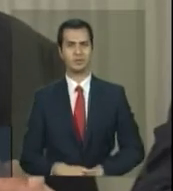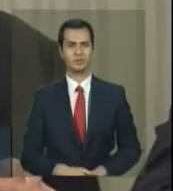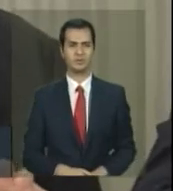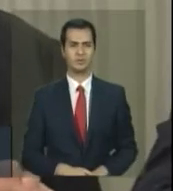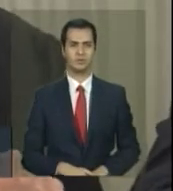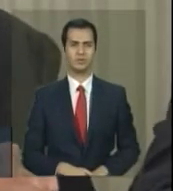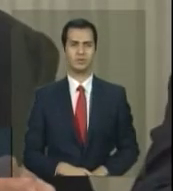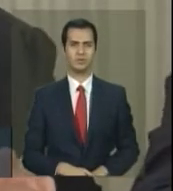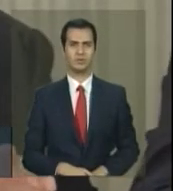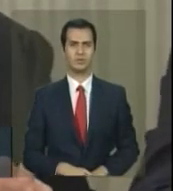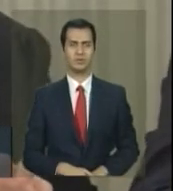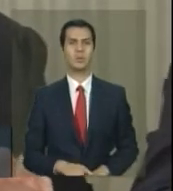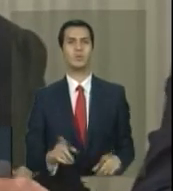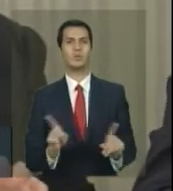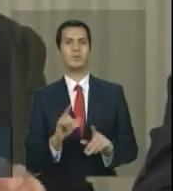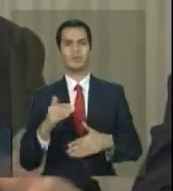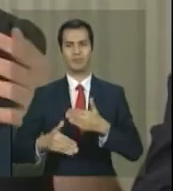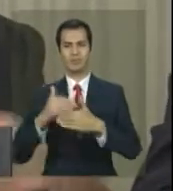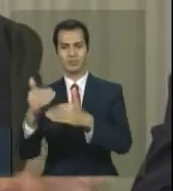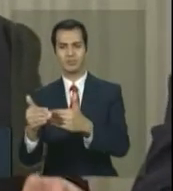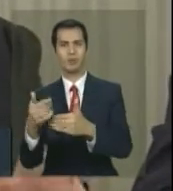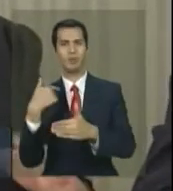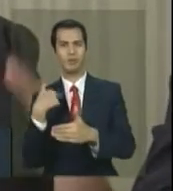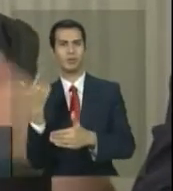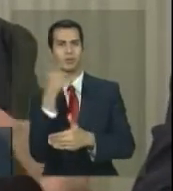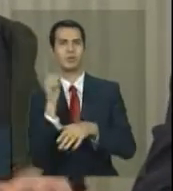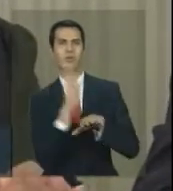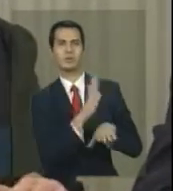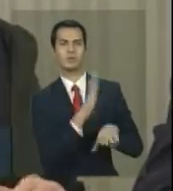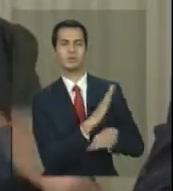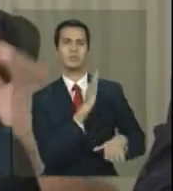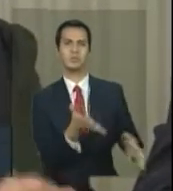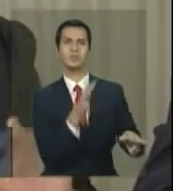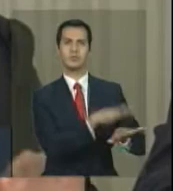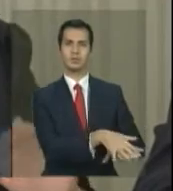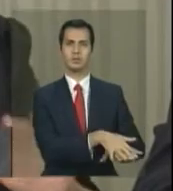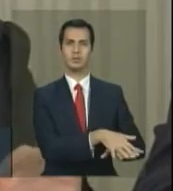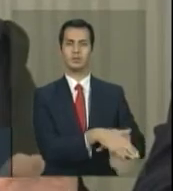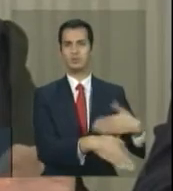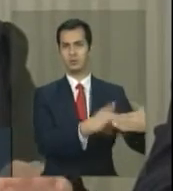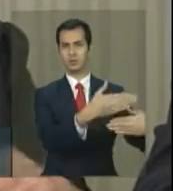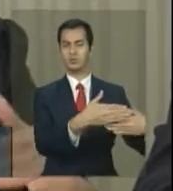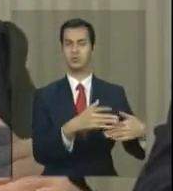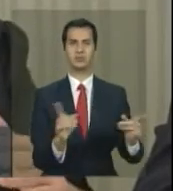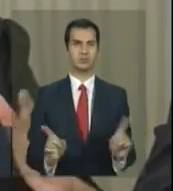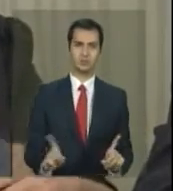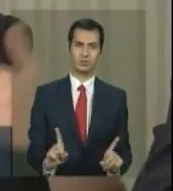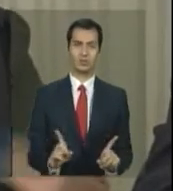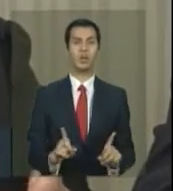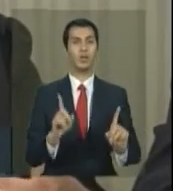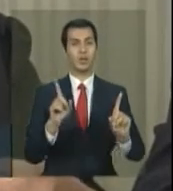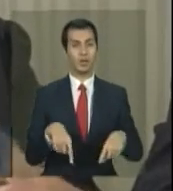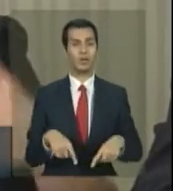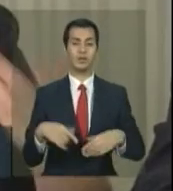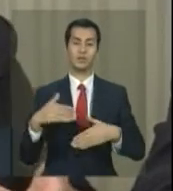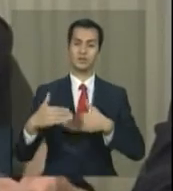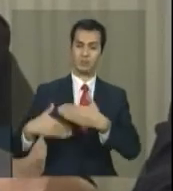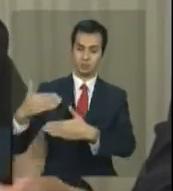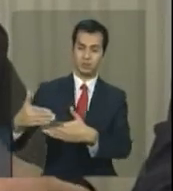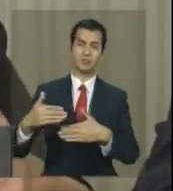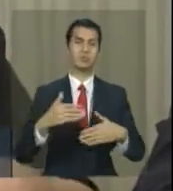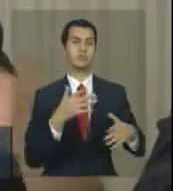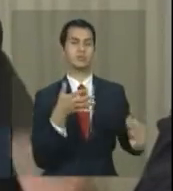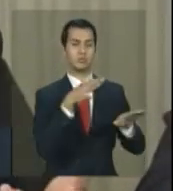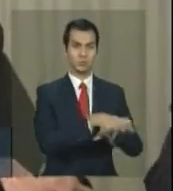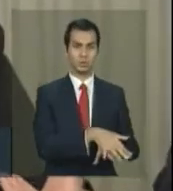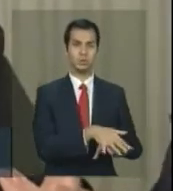não é, eu vou crescer e que à medida que eu cresço eu gero emprego e as pessoas vão ser incluídas. É, não, à medida que eu incluo, eu